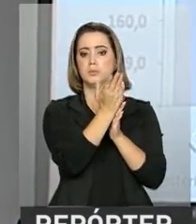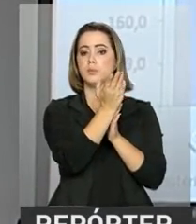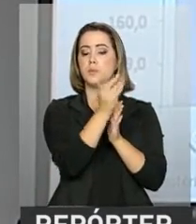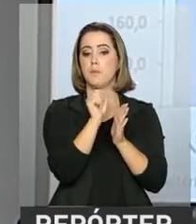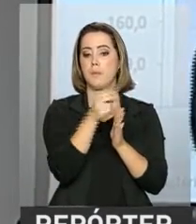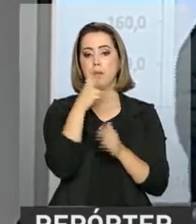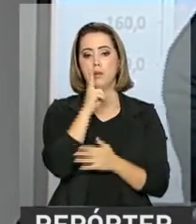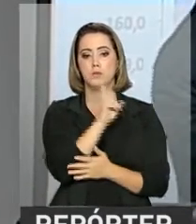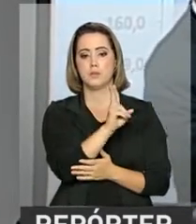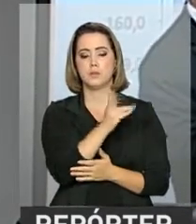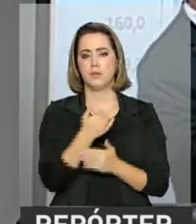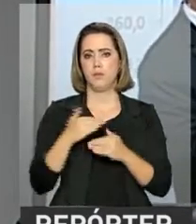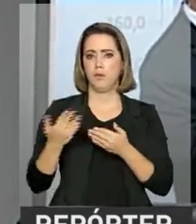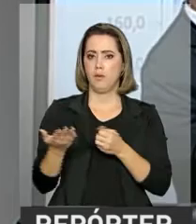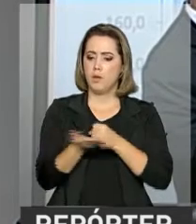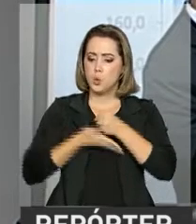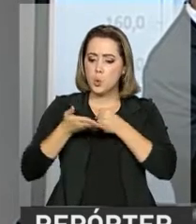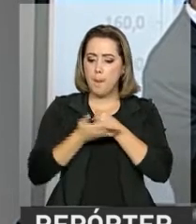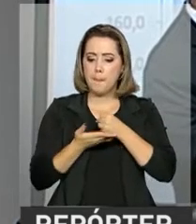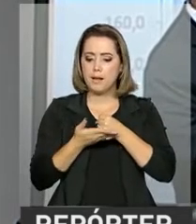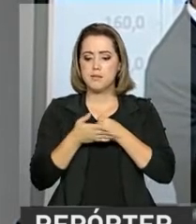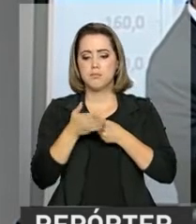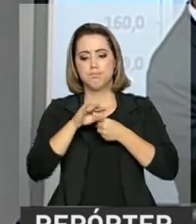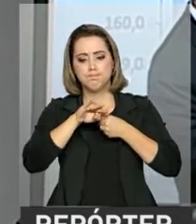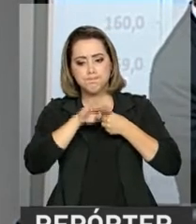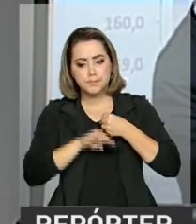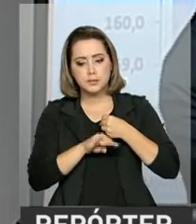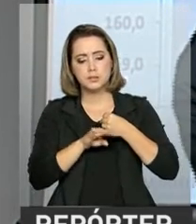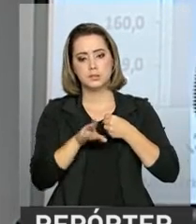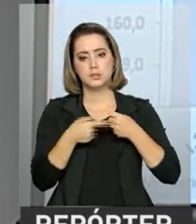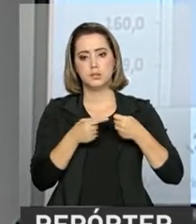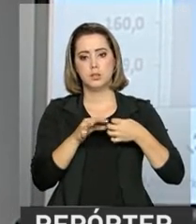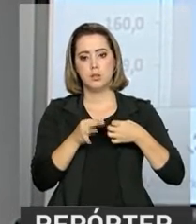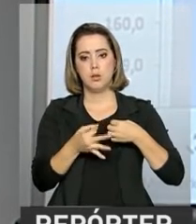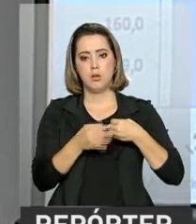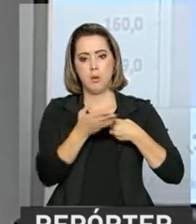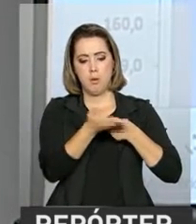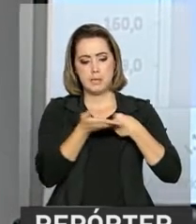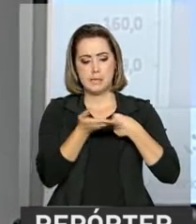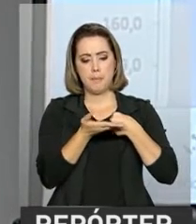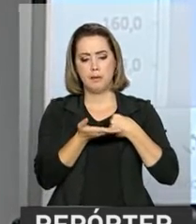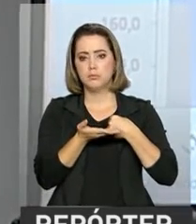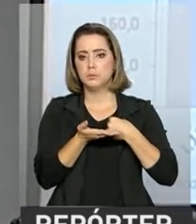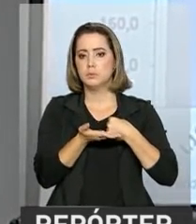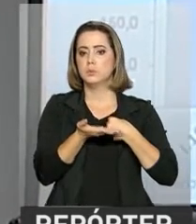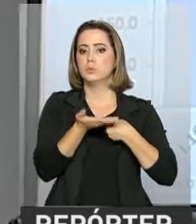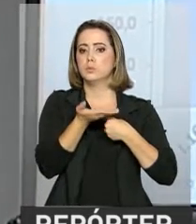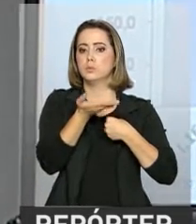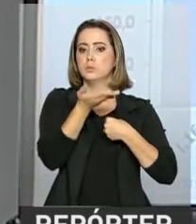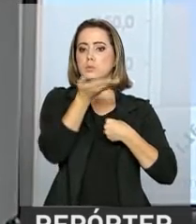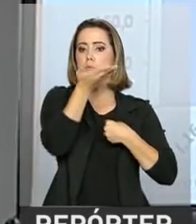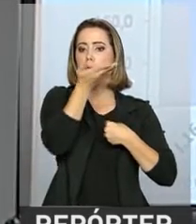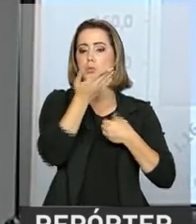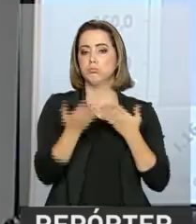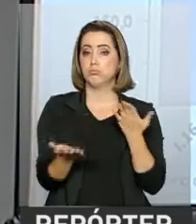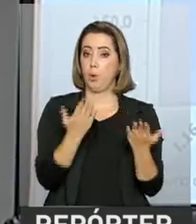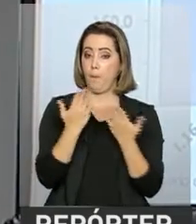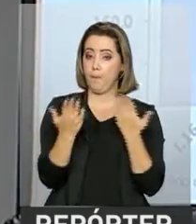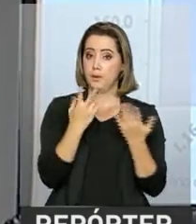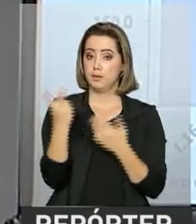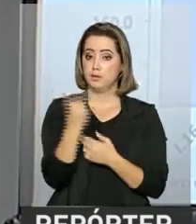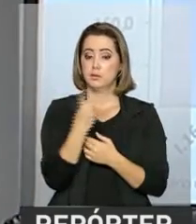Você está vindo de uma base muito baixa. A distância entre essa barra e essa barra